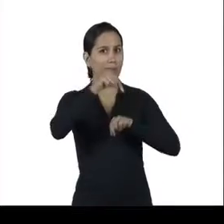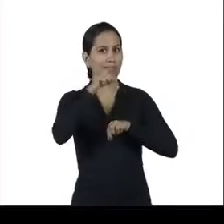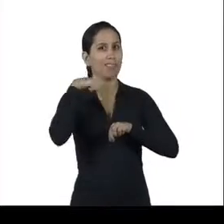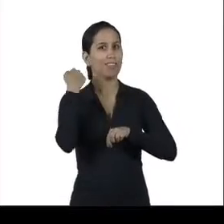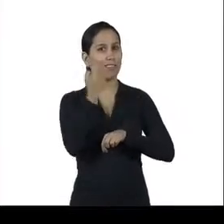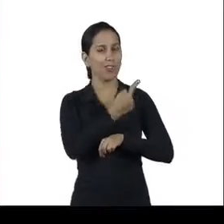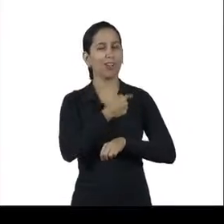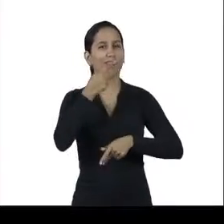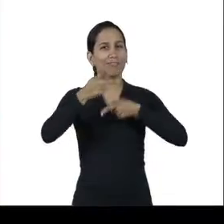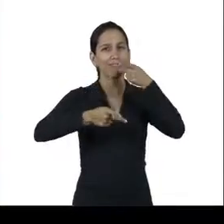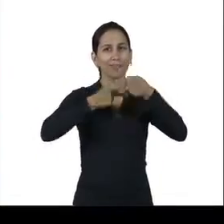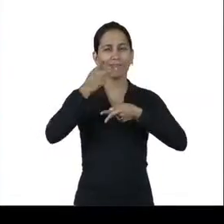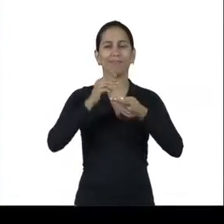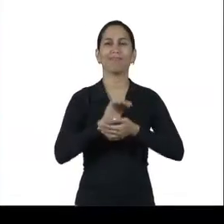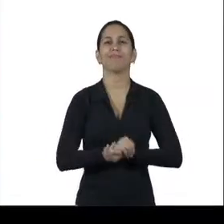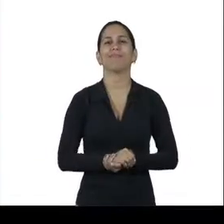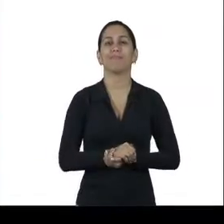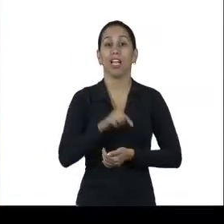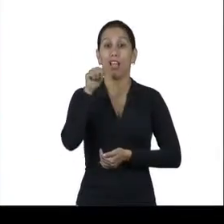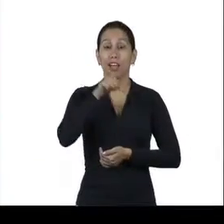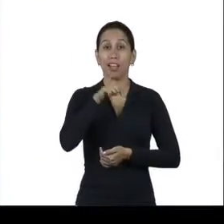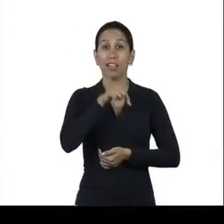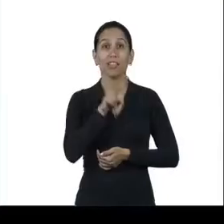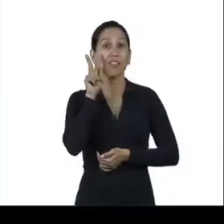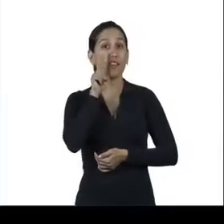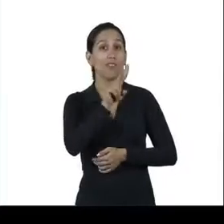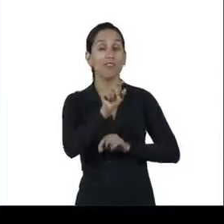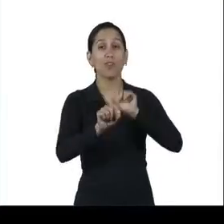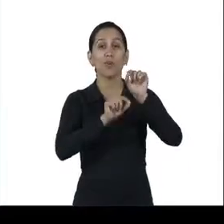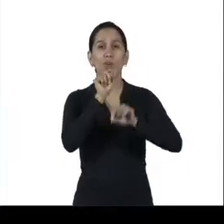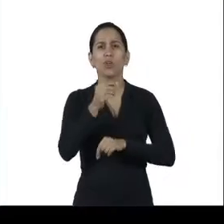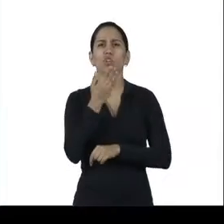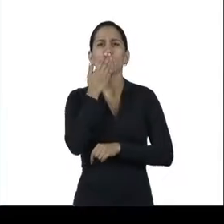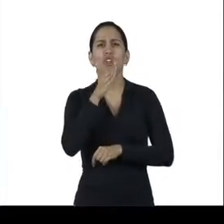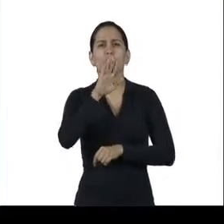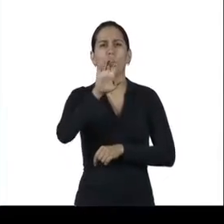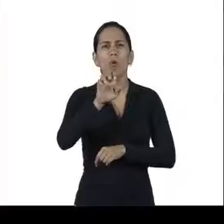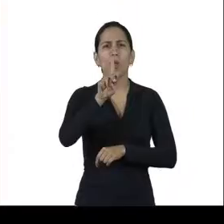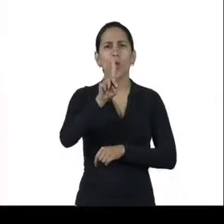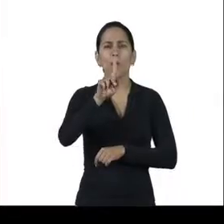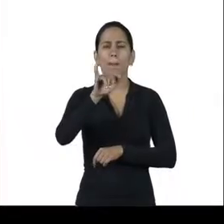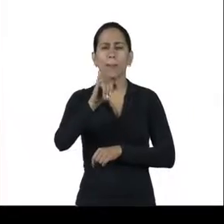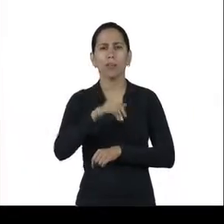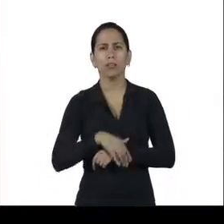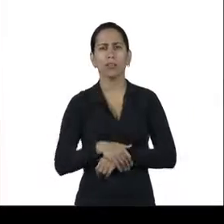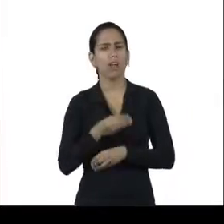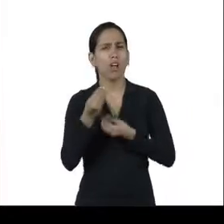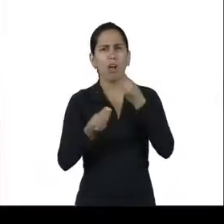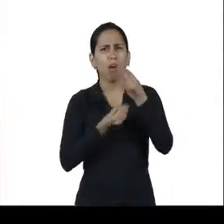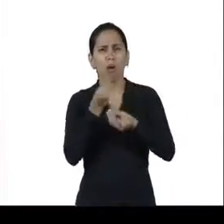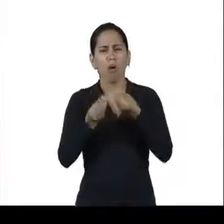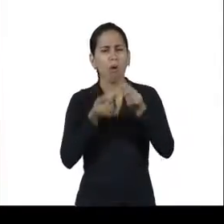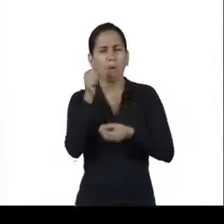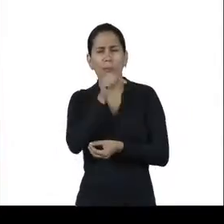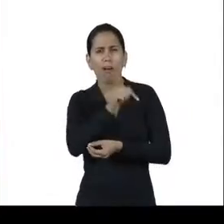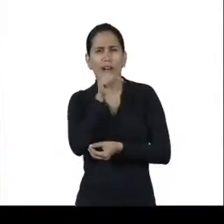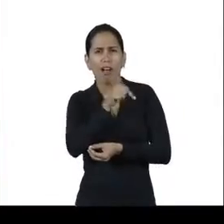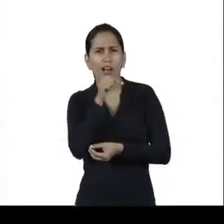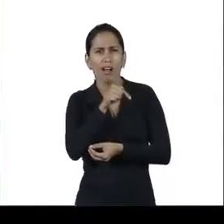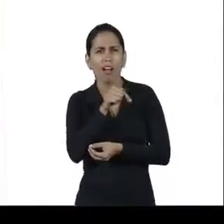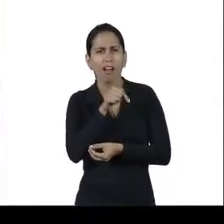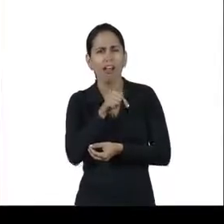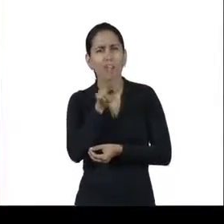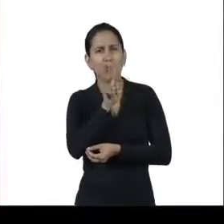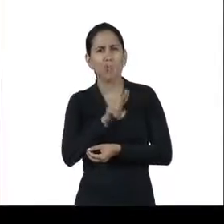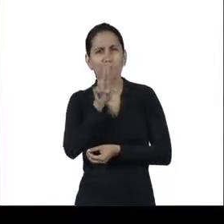hoje. Neste episódio você vai ver os tipos de EPIs e como esses equipamentos devem ser usados